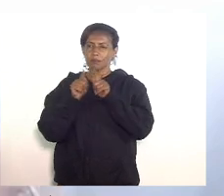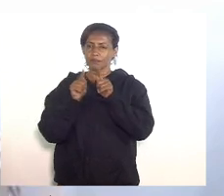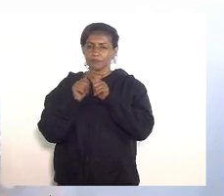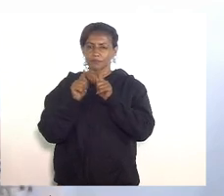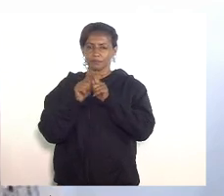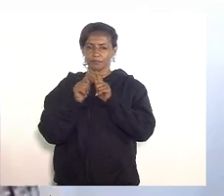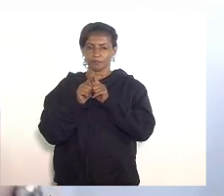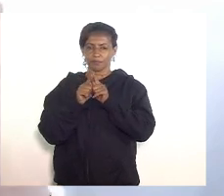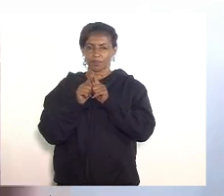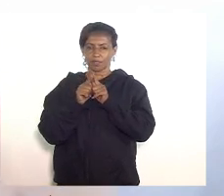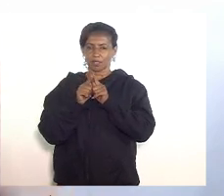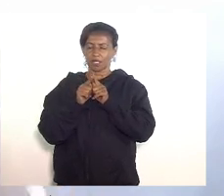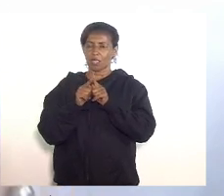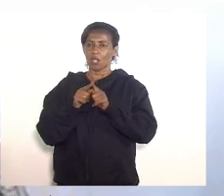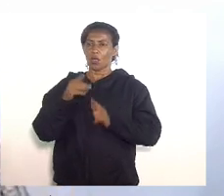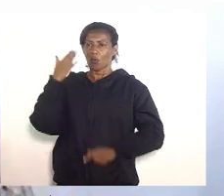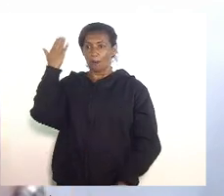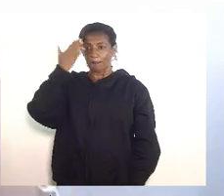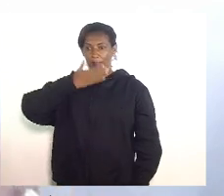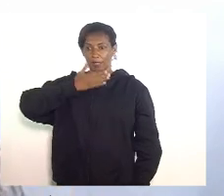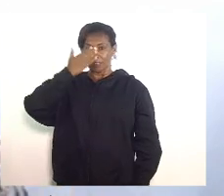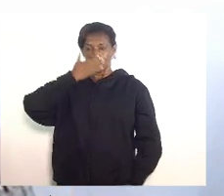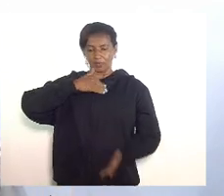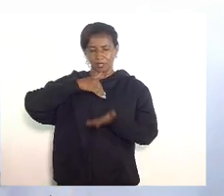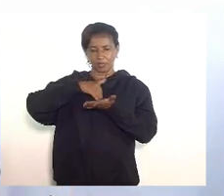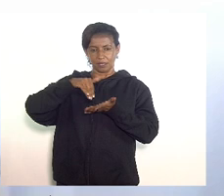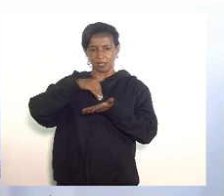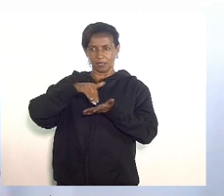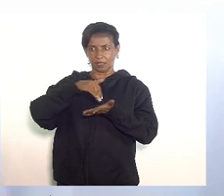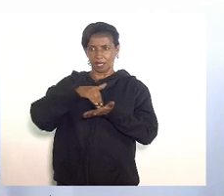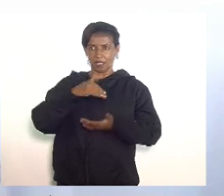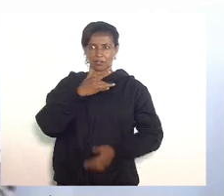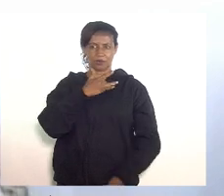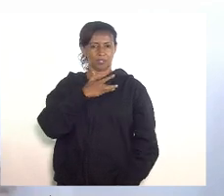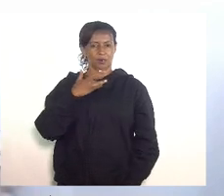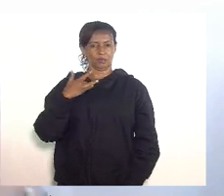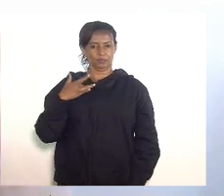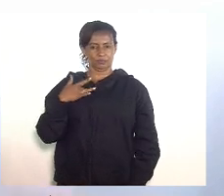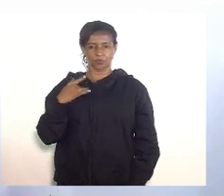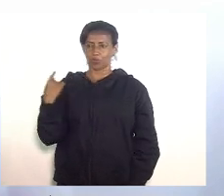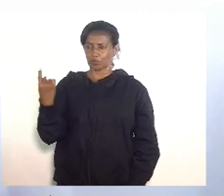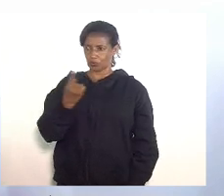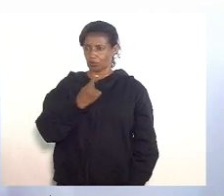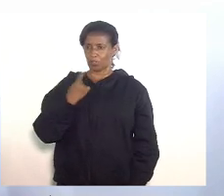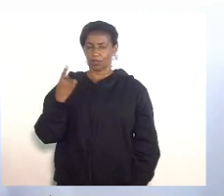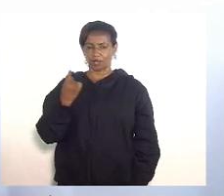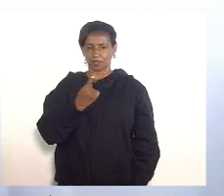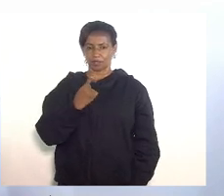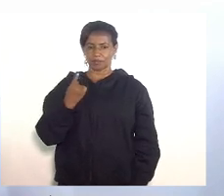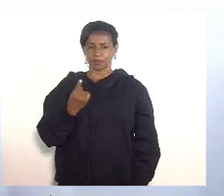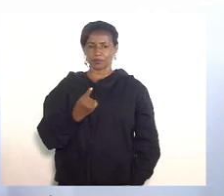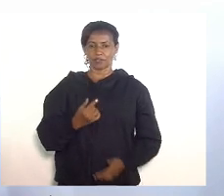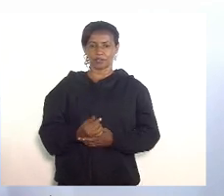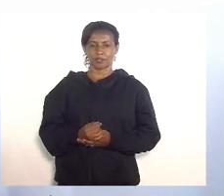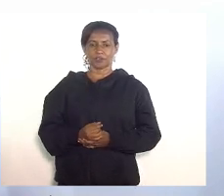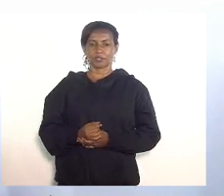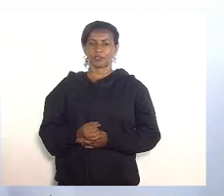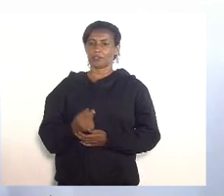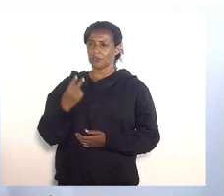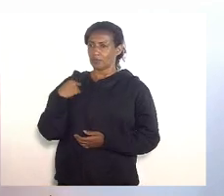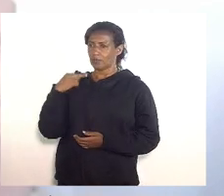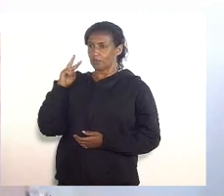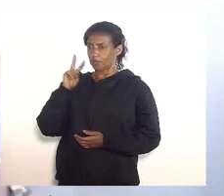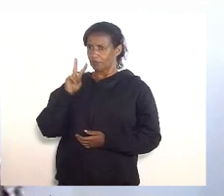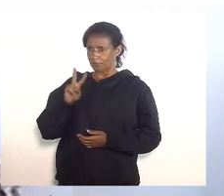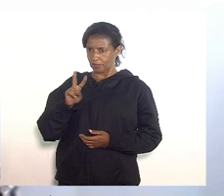Janeiro e com a presença do secretário estadual de saúde nós identificamos e aí quero